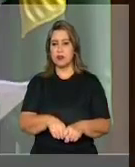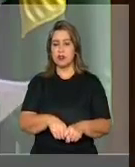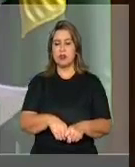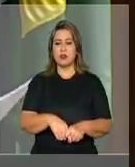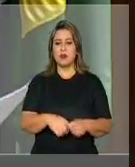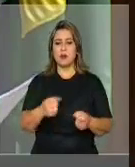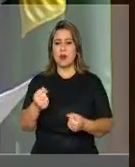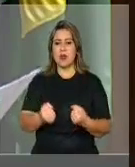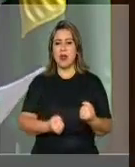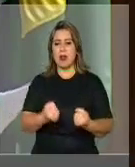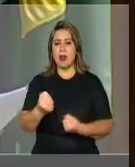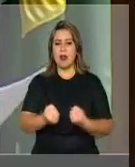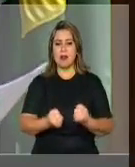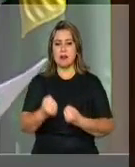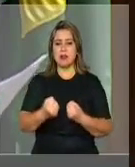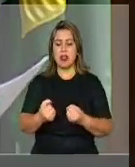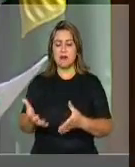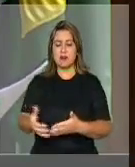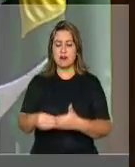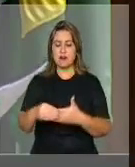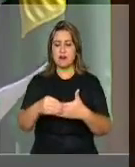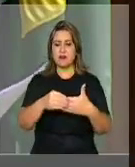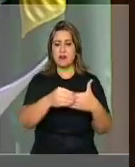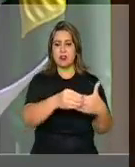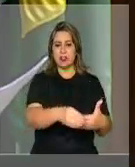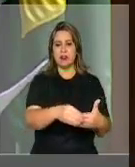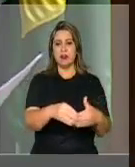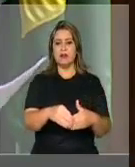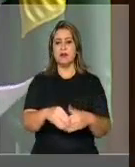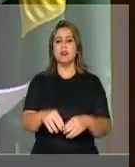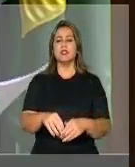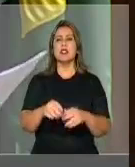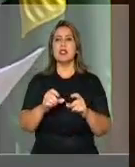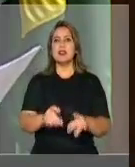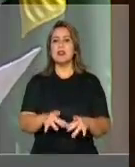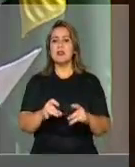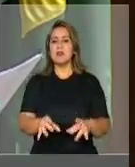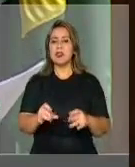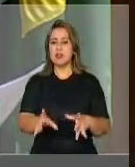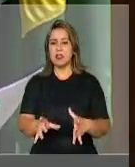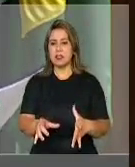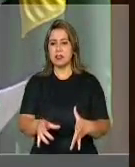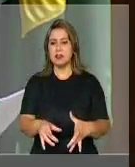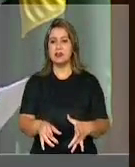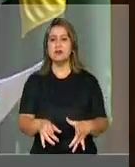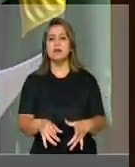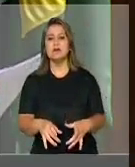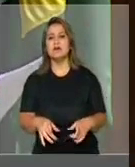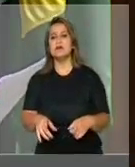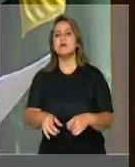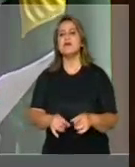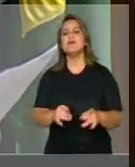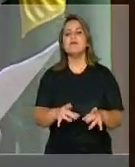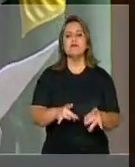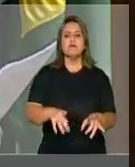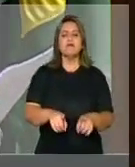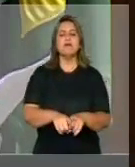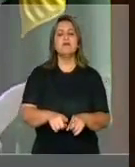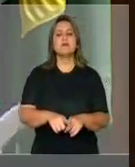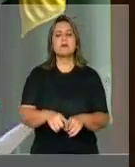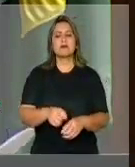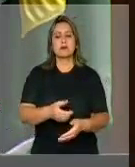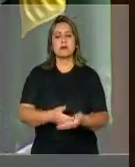também um veículo para reunir a produção, fazer o transporte do mesmo, viabilizando o programa.